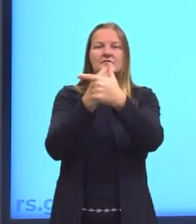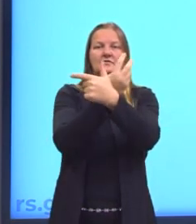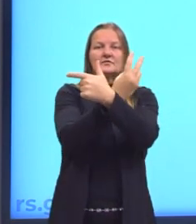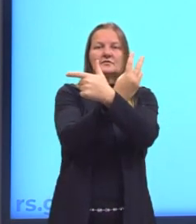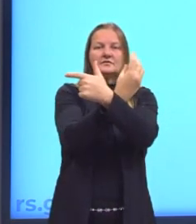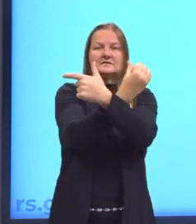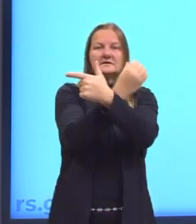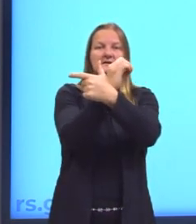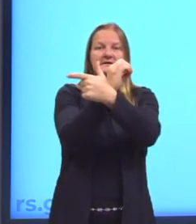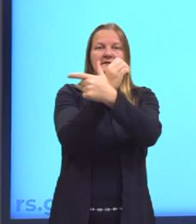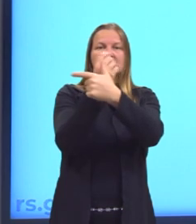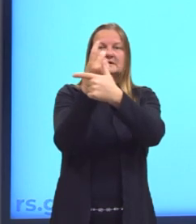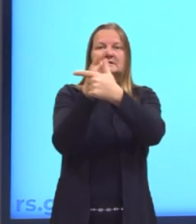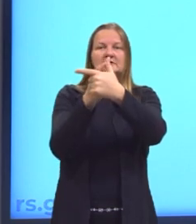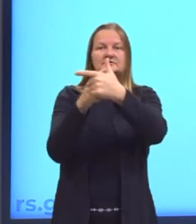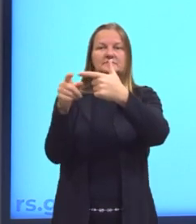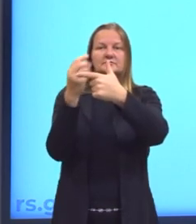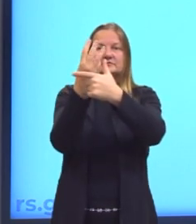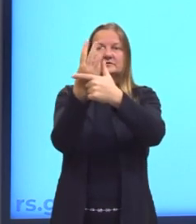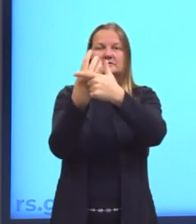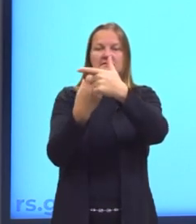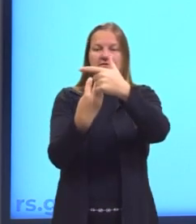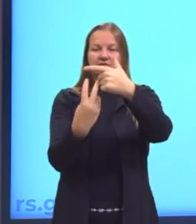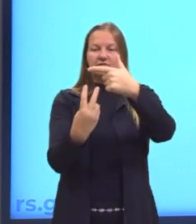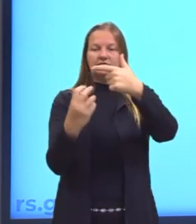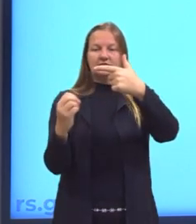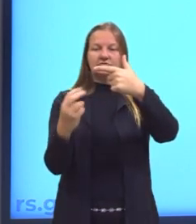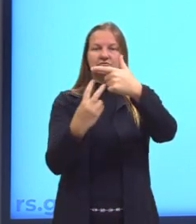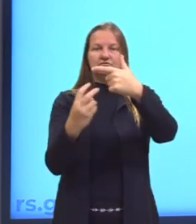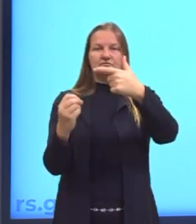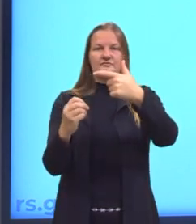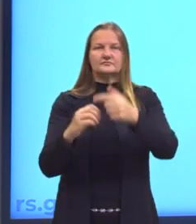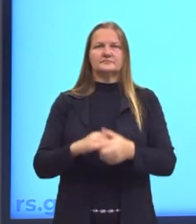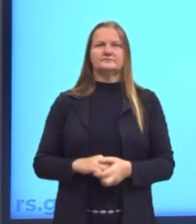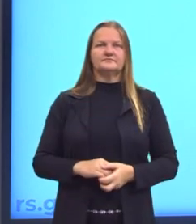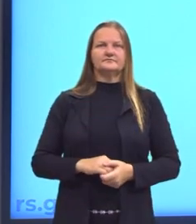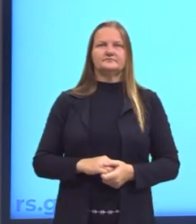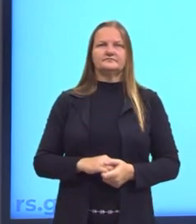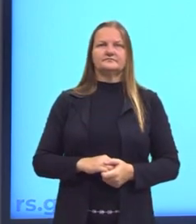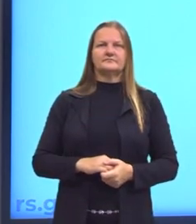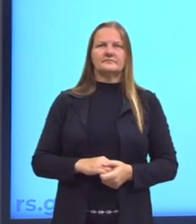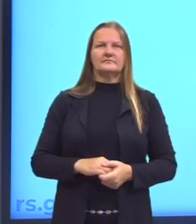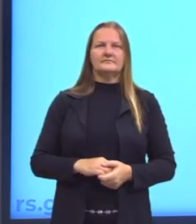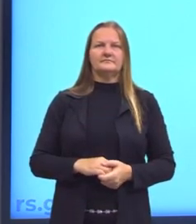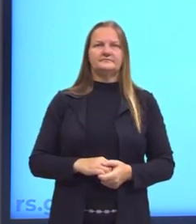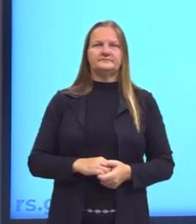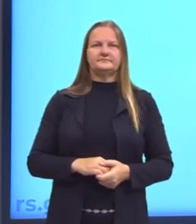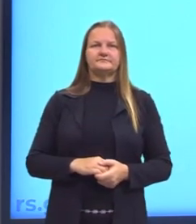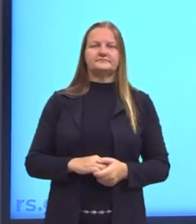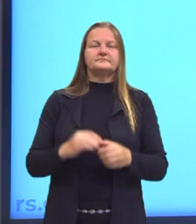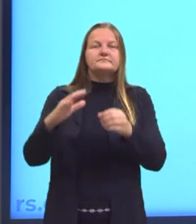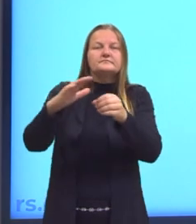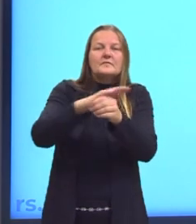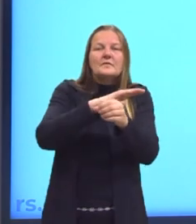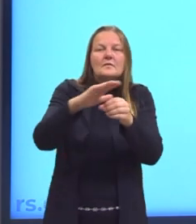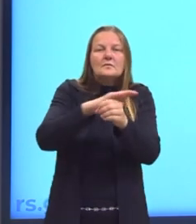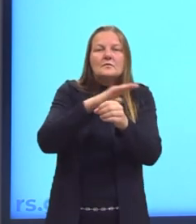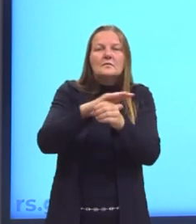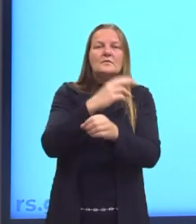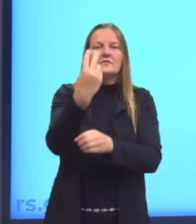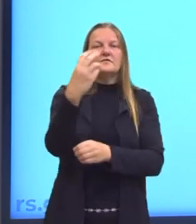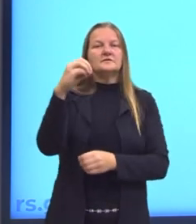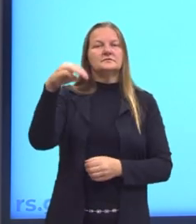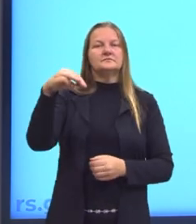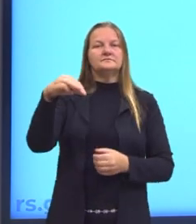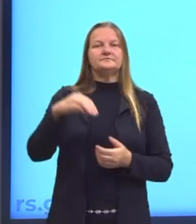minutos, certo? A volta completa, 60 minutos e esse espaço preenchido representa o 20.